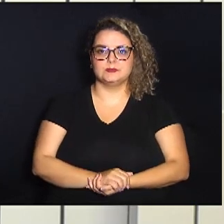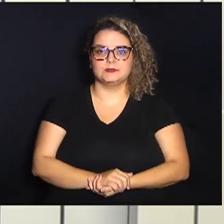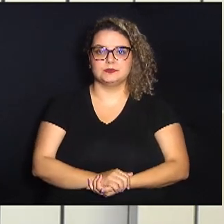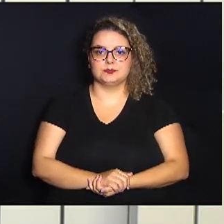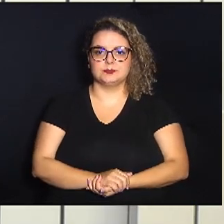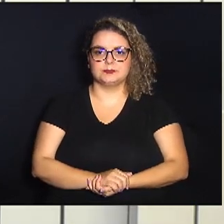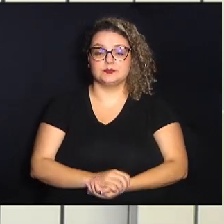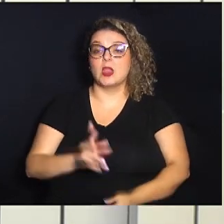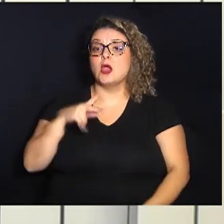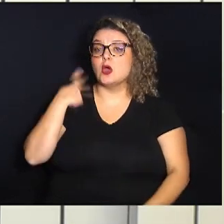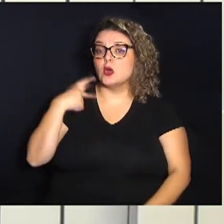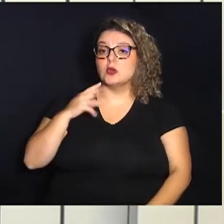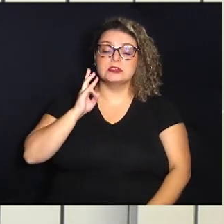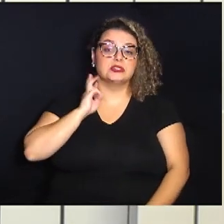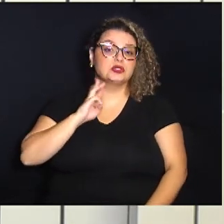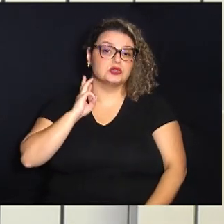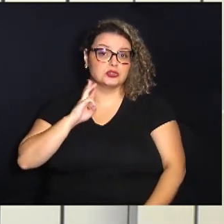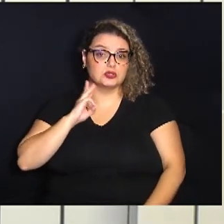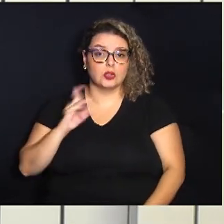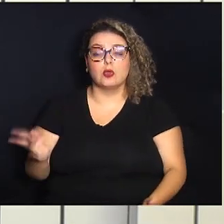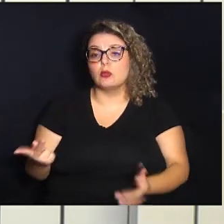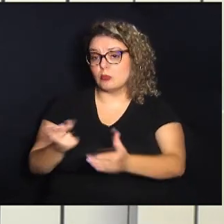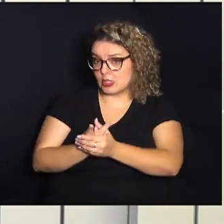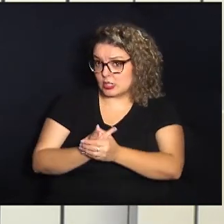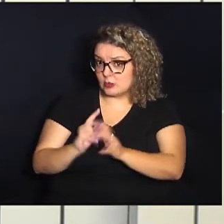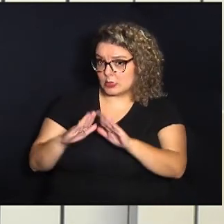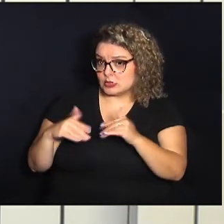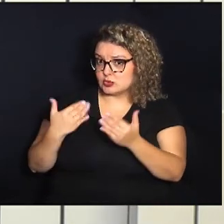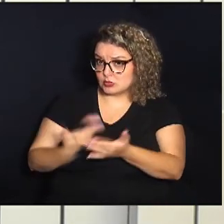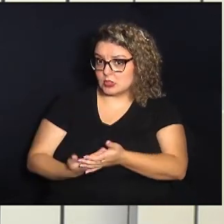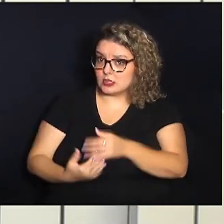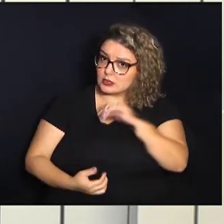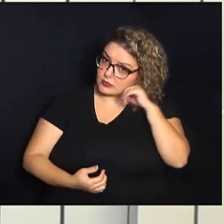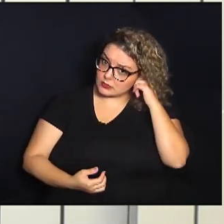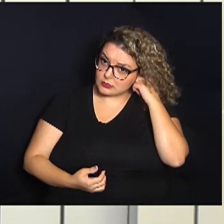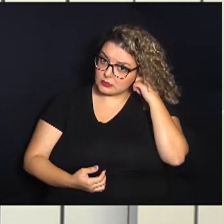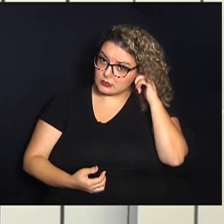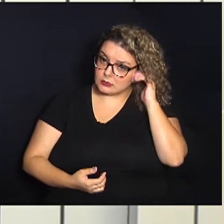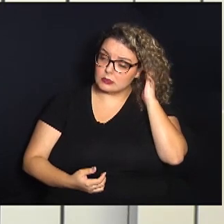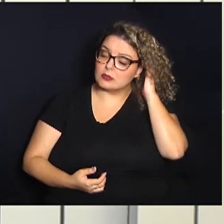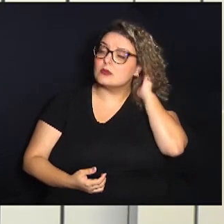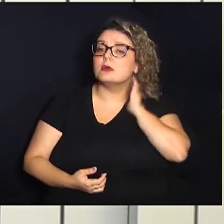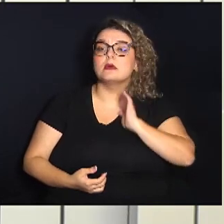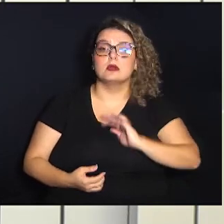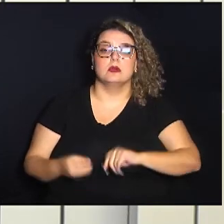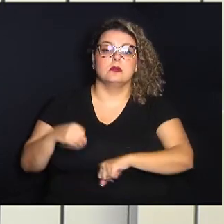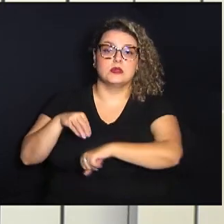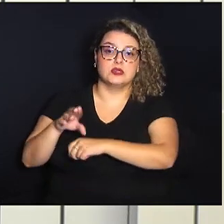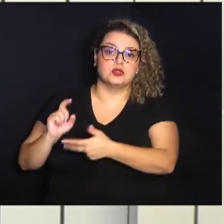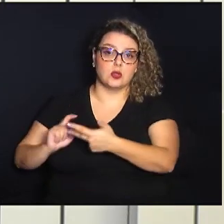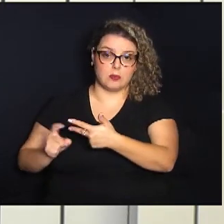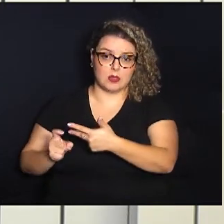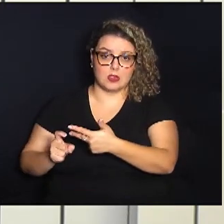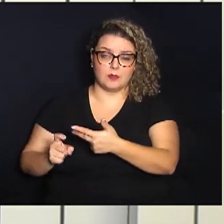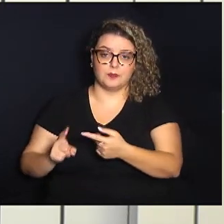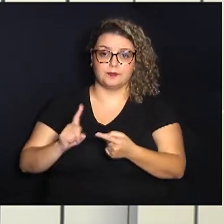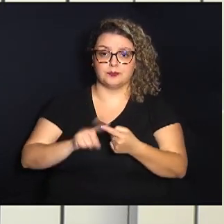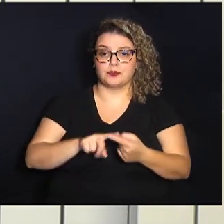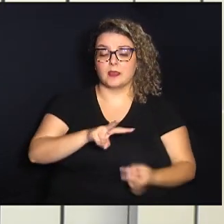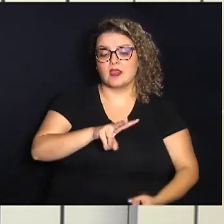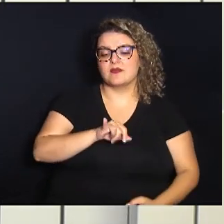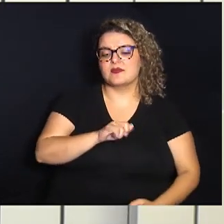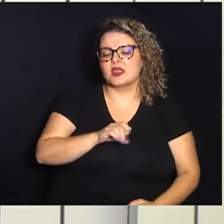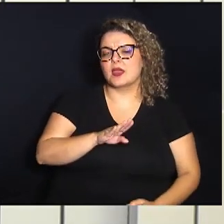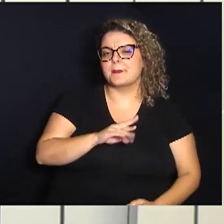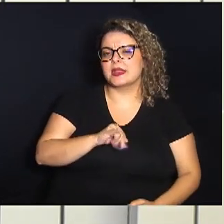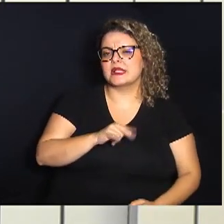O vereador Cecílio Santos protocolou um requerimento direcionado ao prefeito sobre a viabilidade